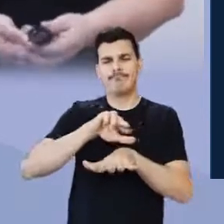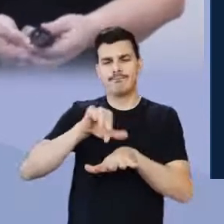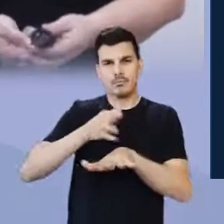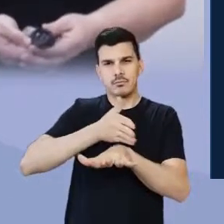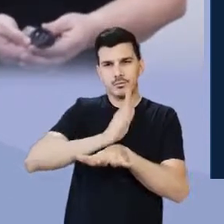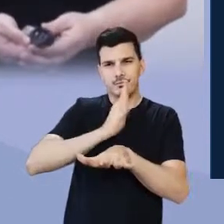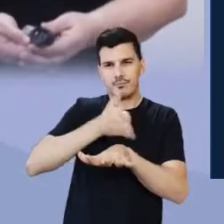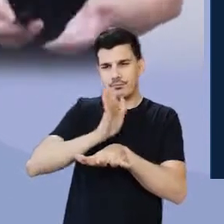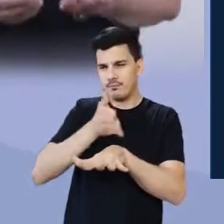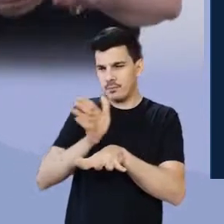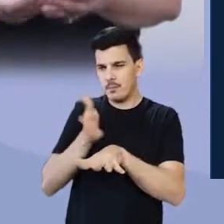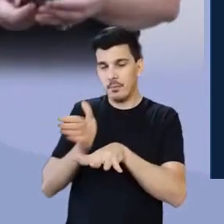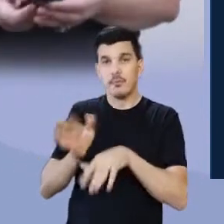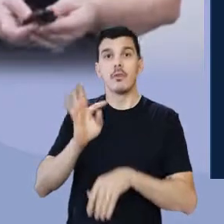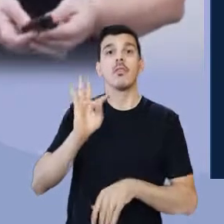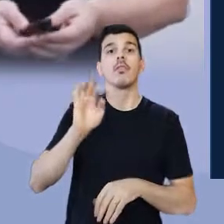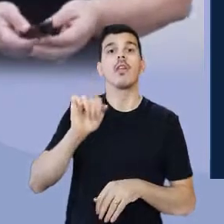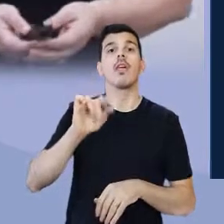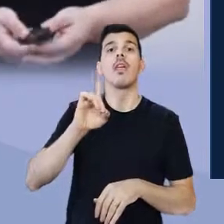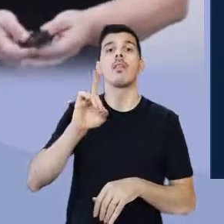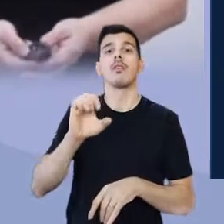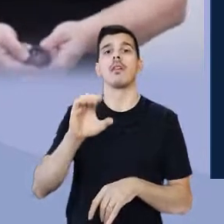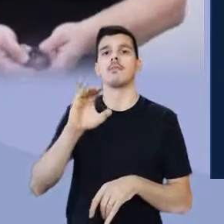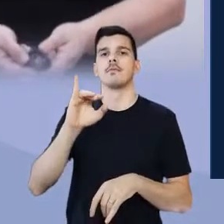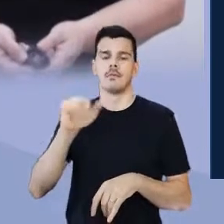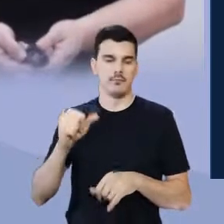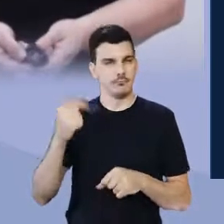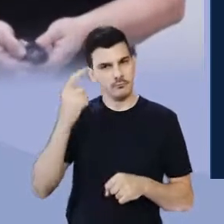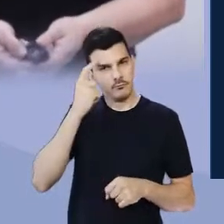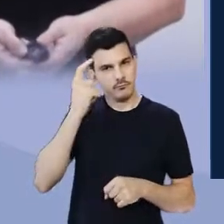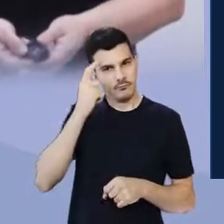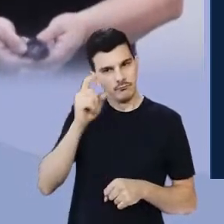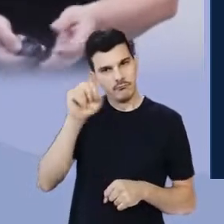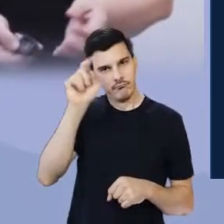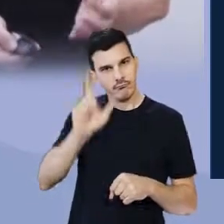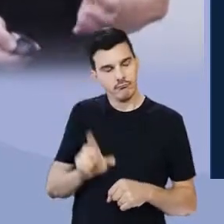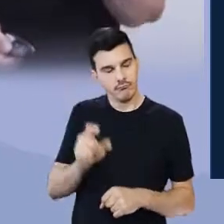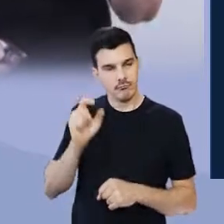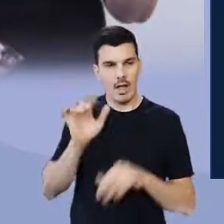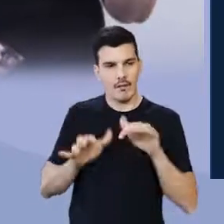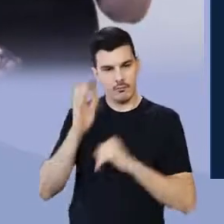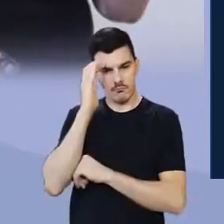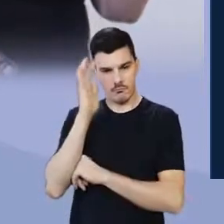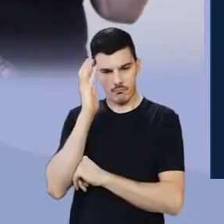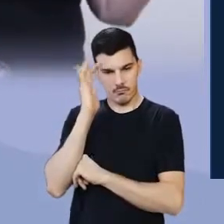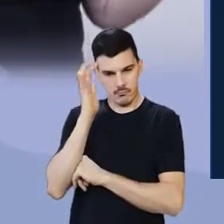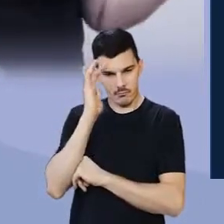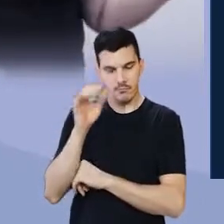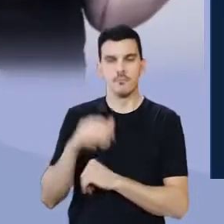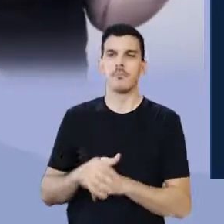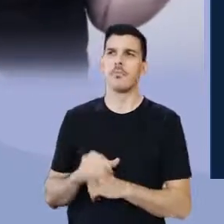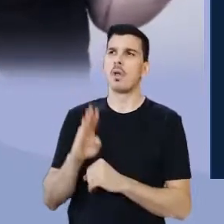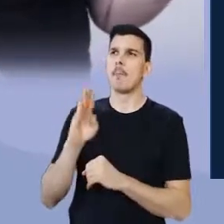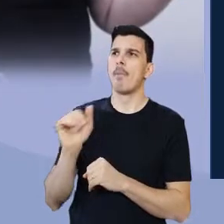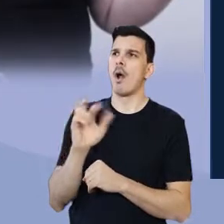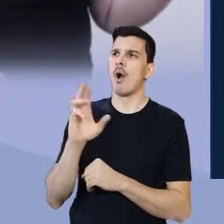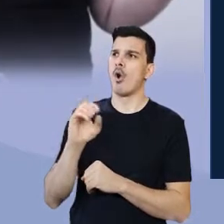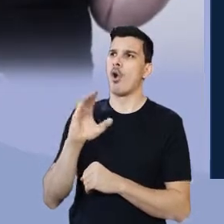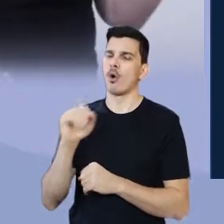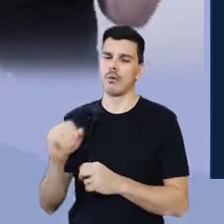tendências. Quando nós pensamos em literatura, nós imaginamos os moldes barroco,